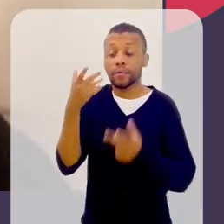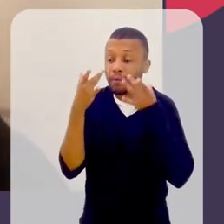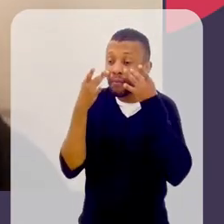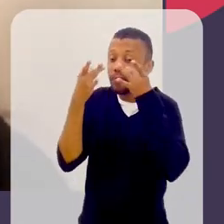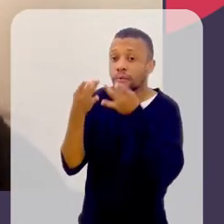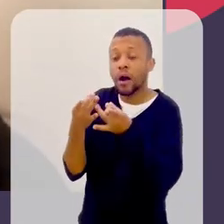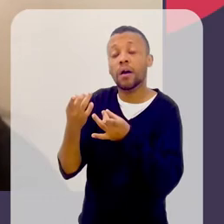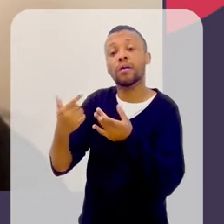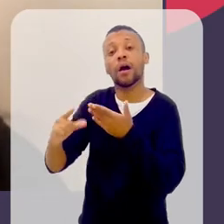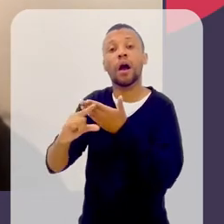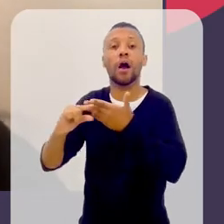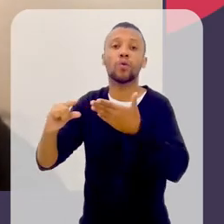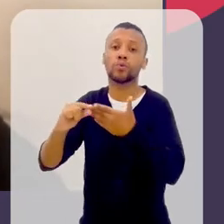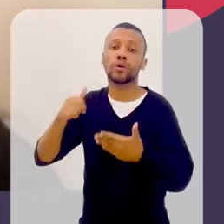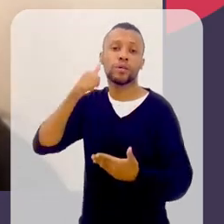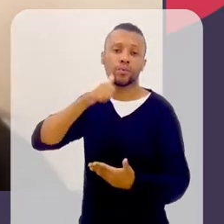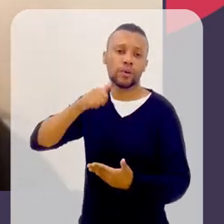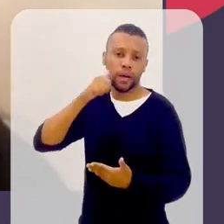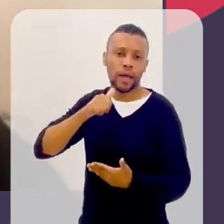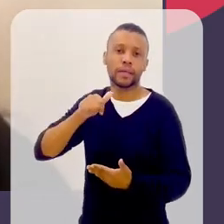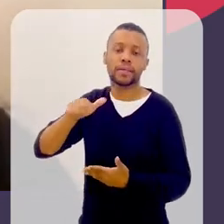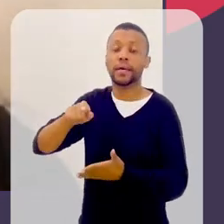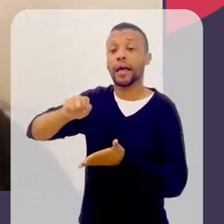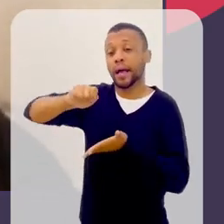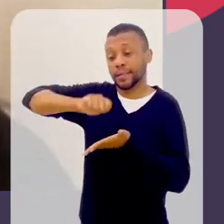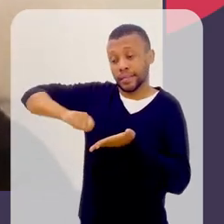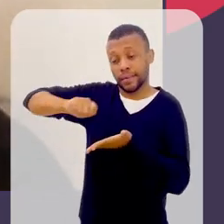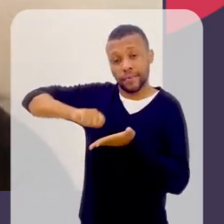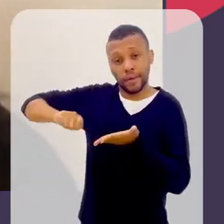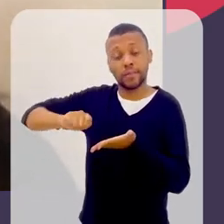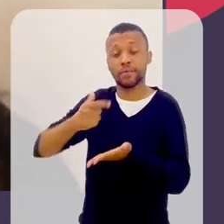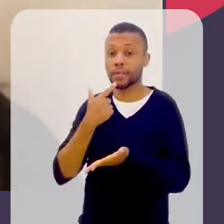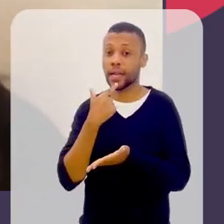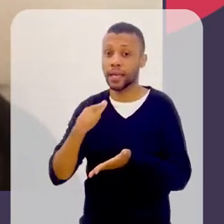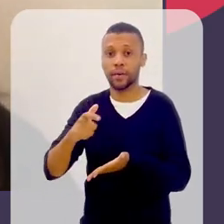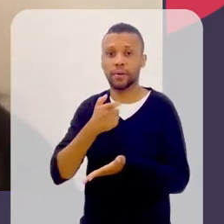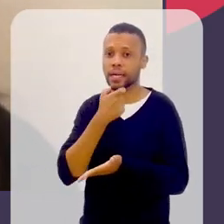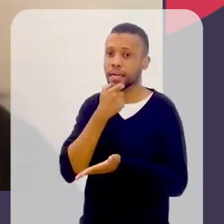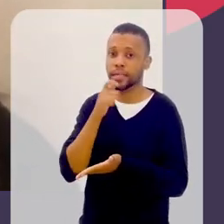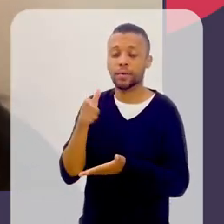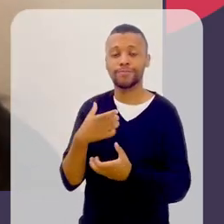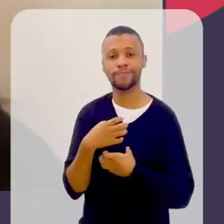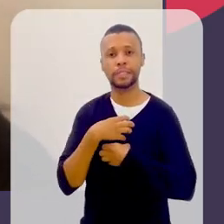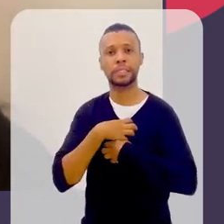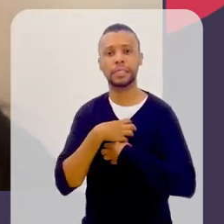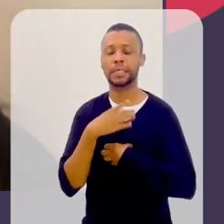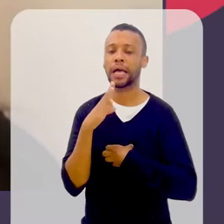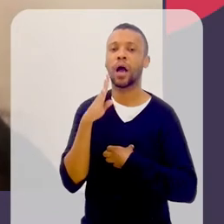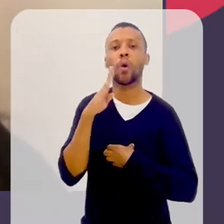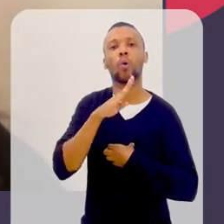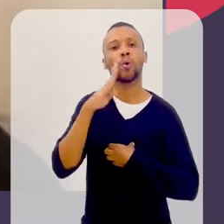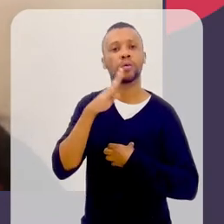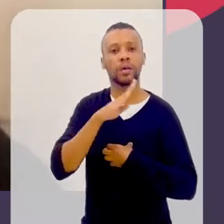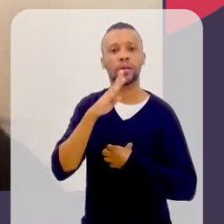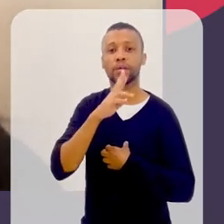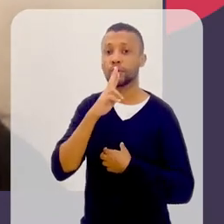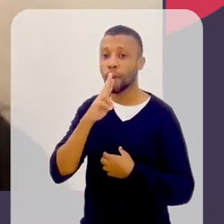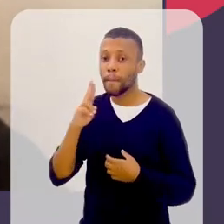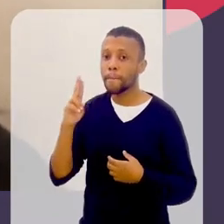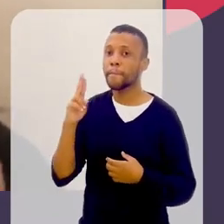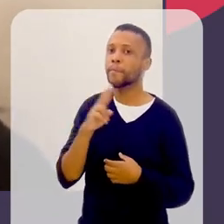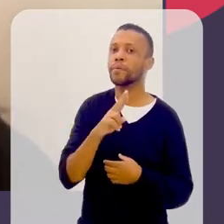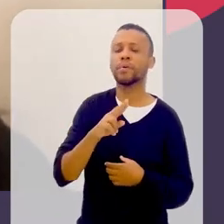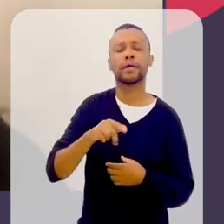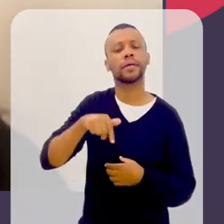mulheres que escreveram originalmente na língua inglesa. E aí, então, eu senti essa urgência